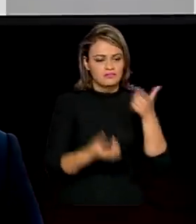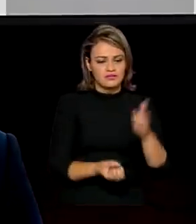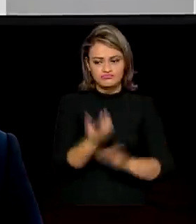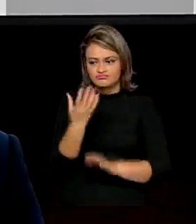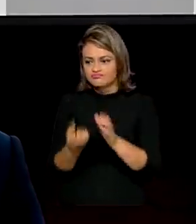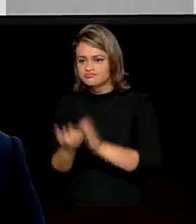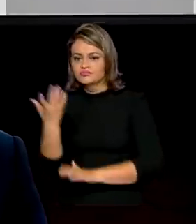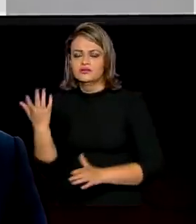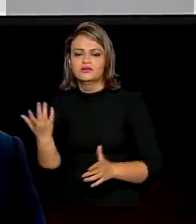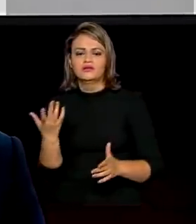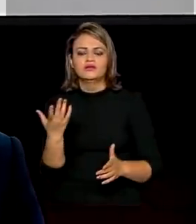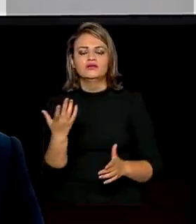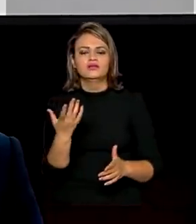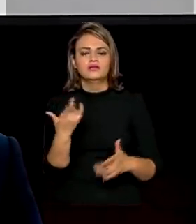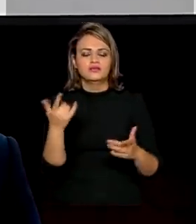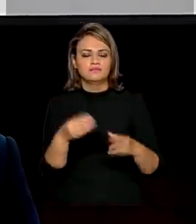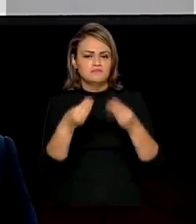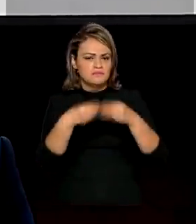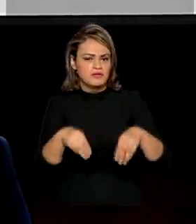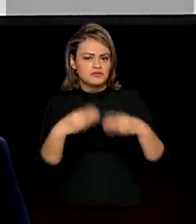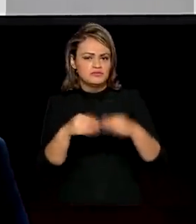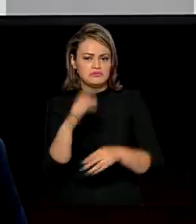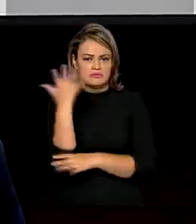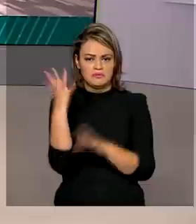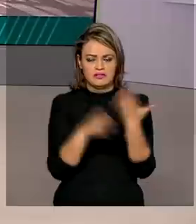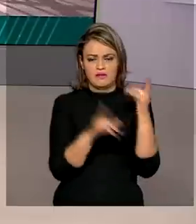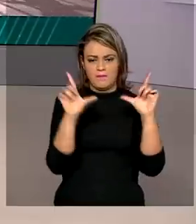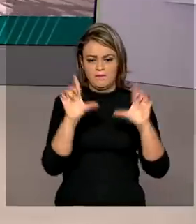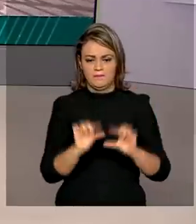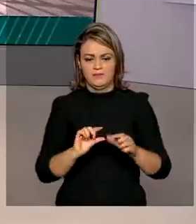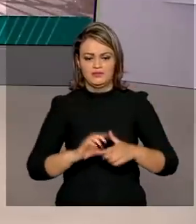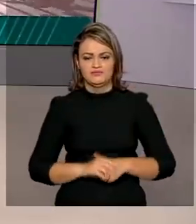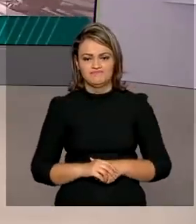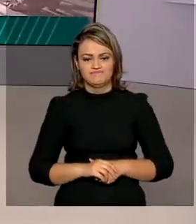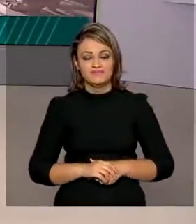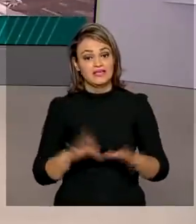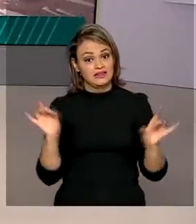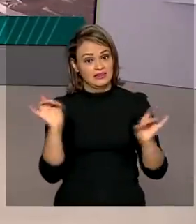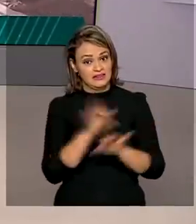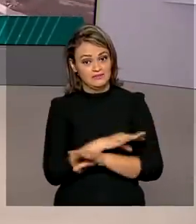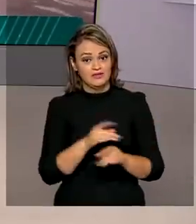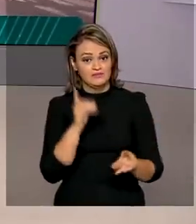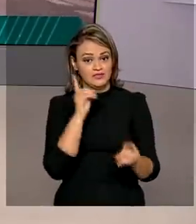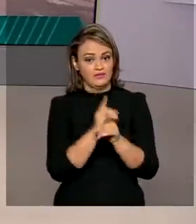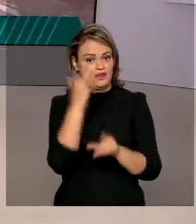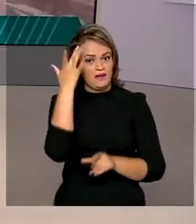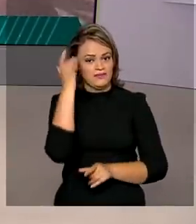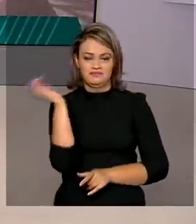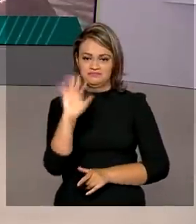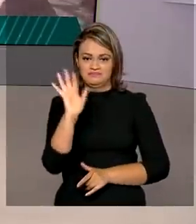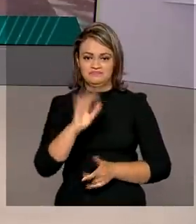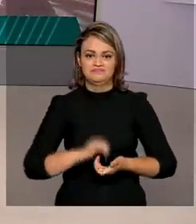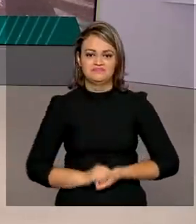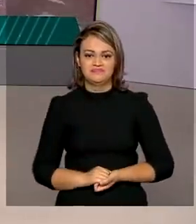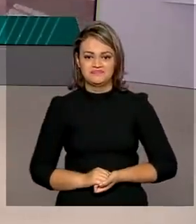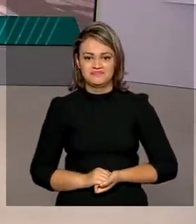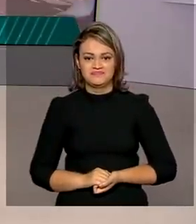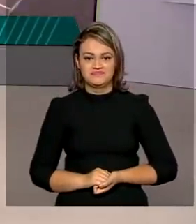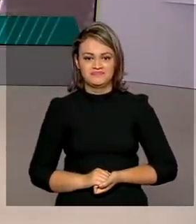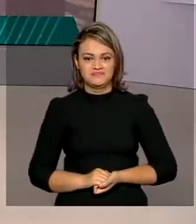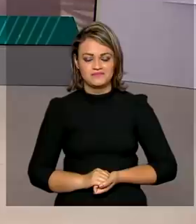empregos e menos danos ambientais. A gente fica por aqui, nos vemos amanhã. Até lá, tchau, tchau.